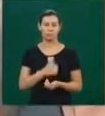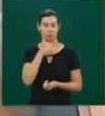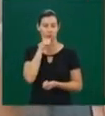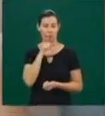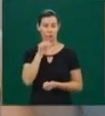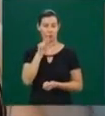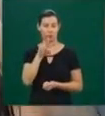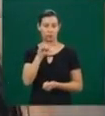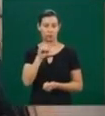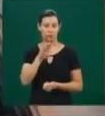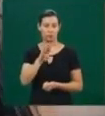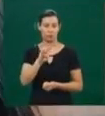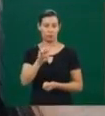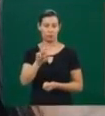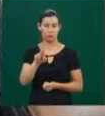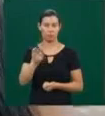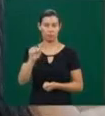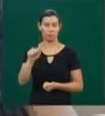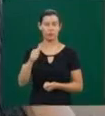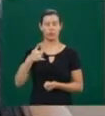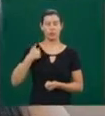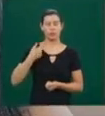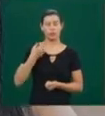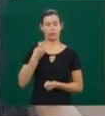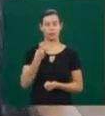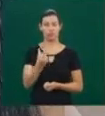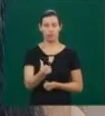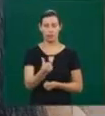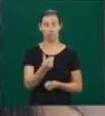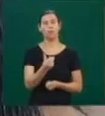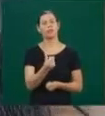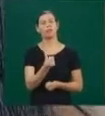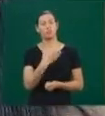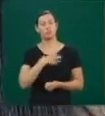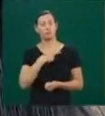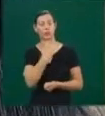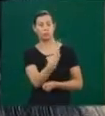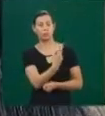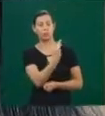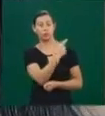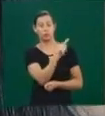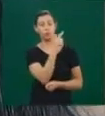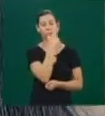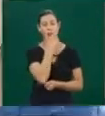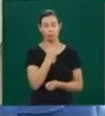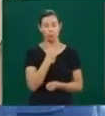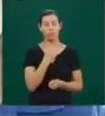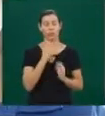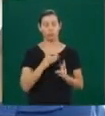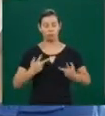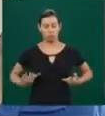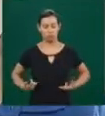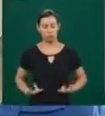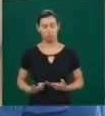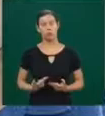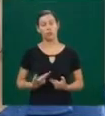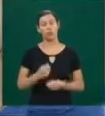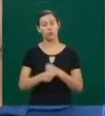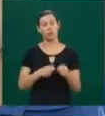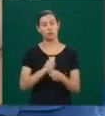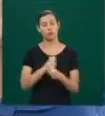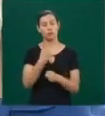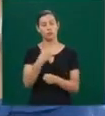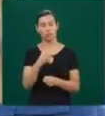36 anos e é mãe de dois filhos de outro casamento, fez cirurgia de laqueadura há mais de 10 anos. Mas aí, ela